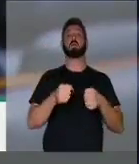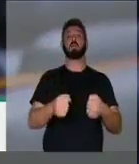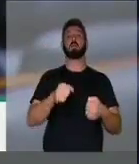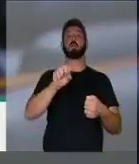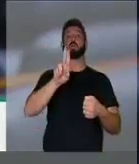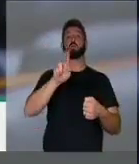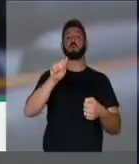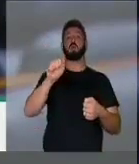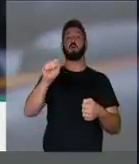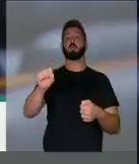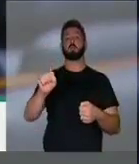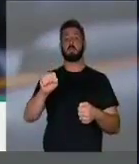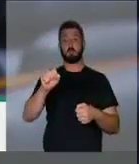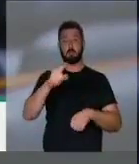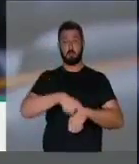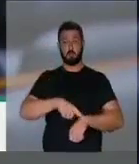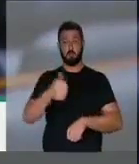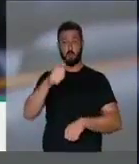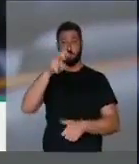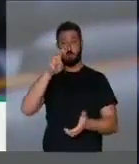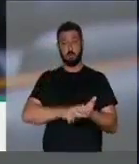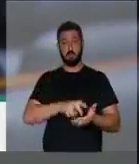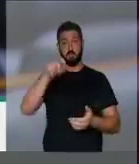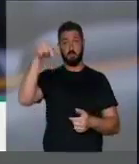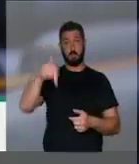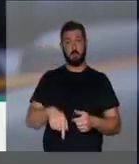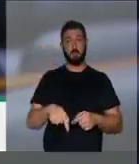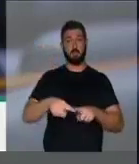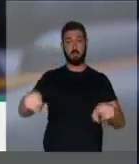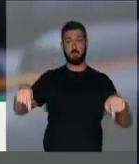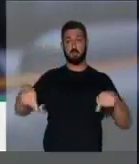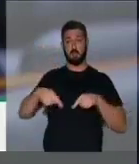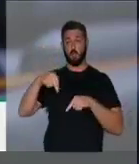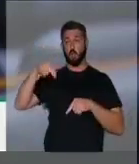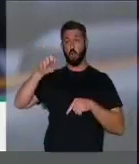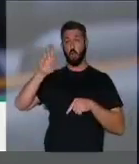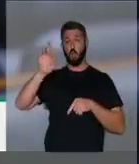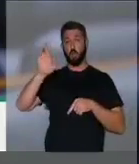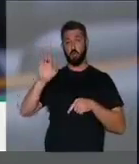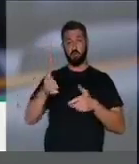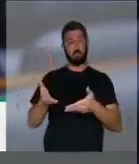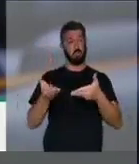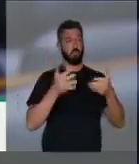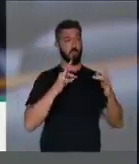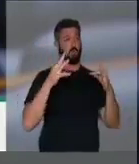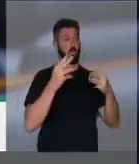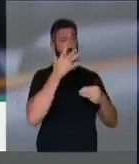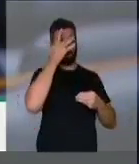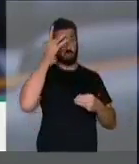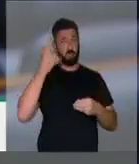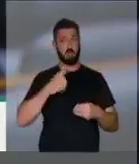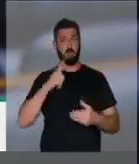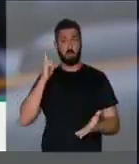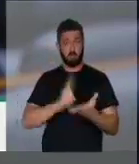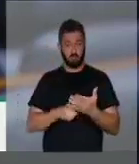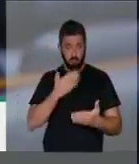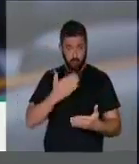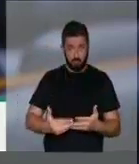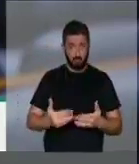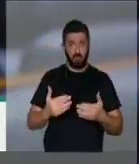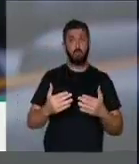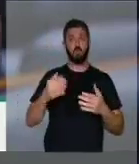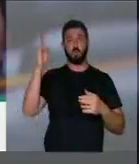em Defesa do SUAS. Às 11 horas da manhã, aqui no Salão Nobre, eu quero convocar e convidar todos aqueles que têm compromisso